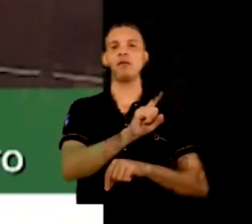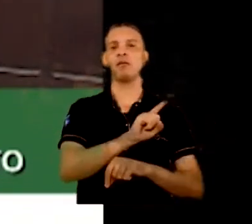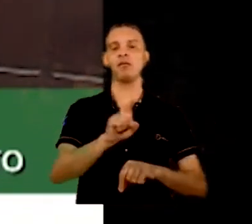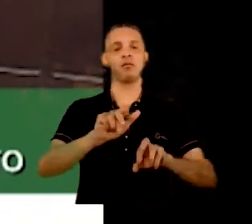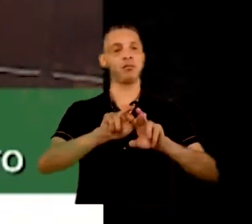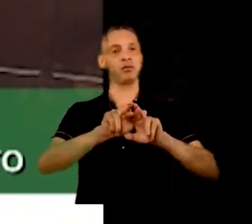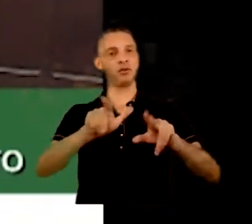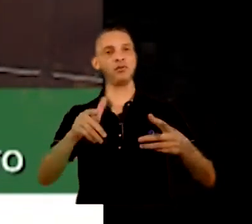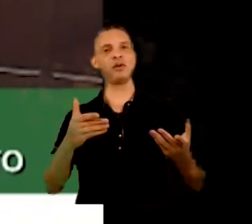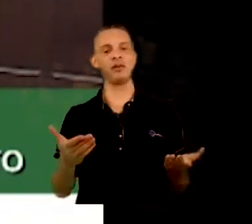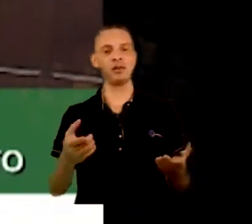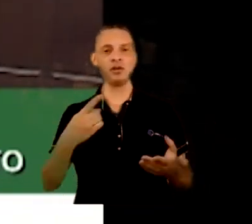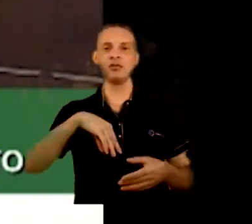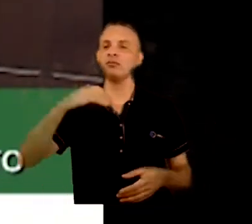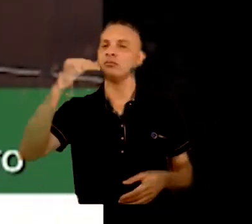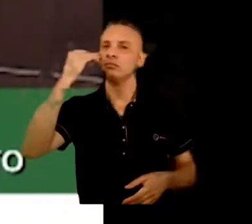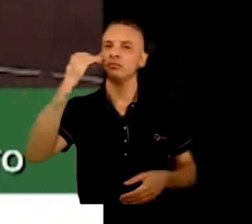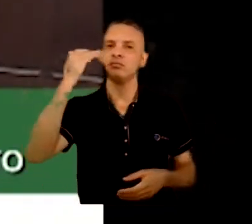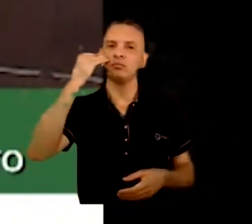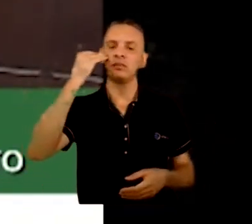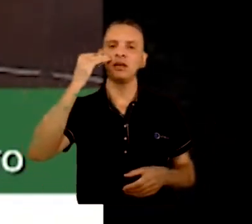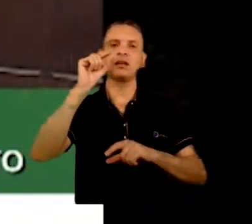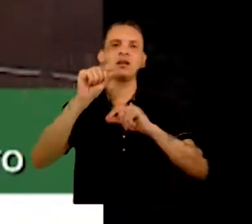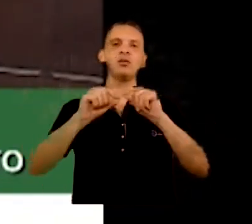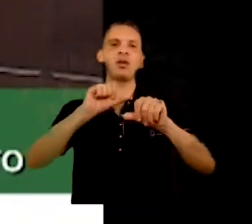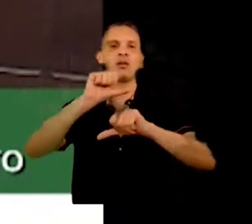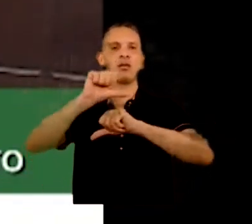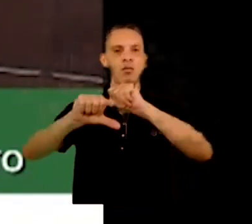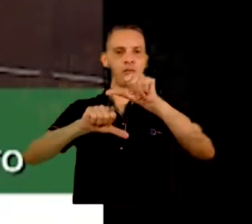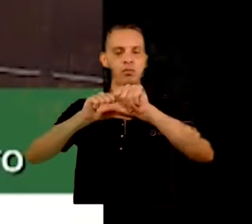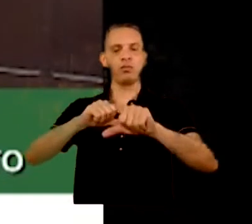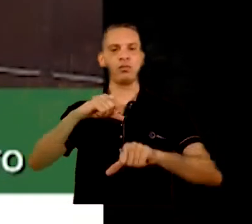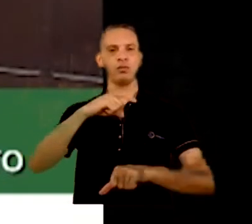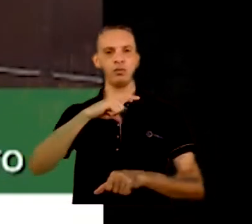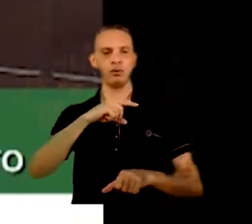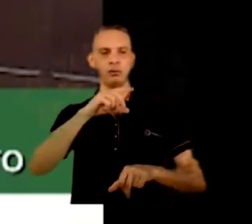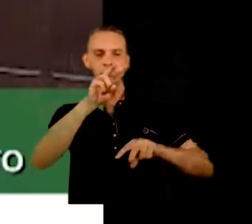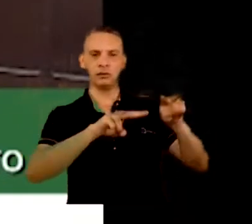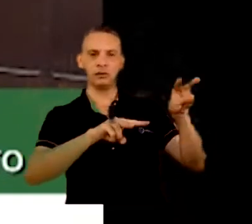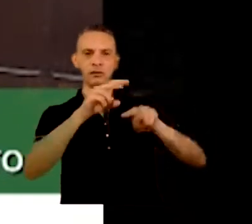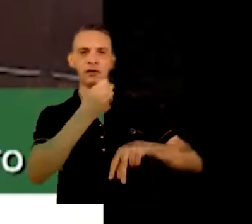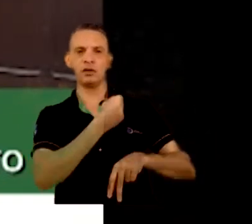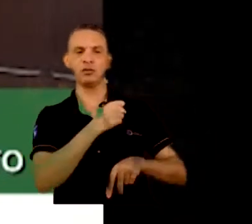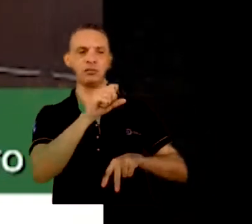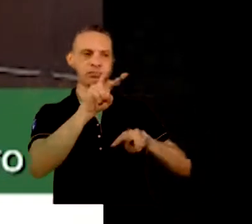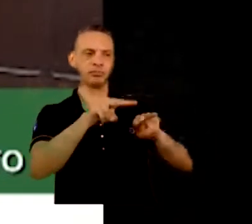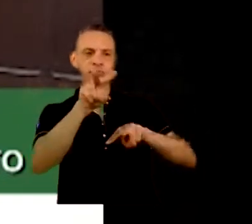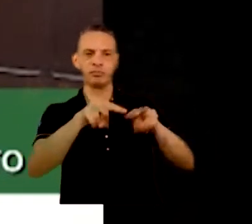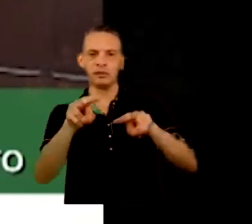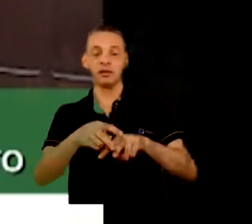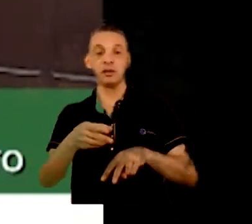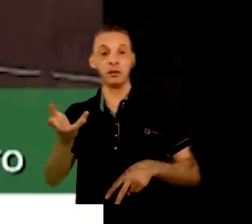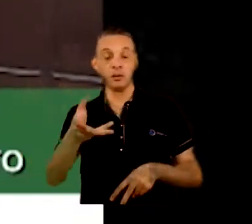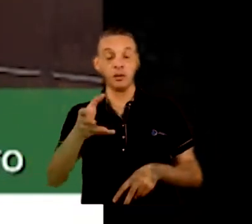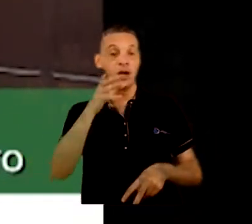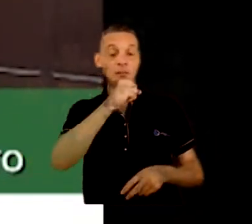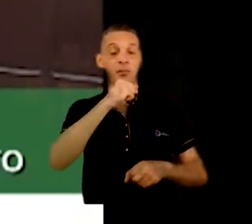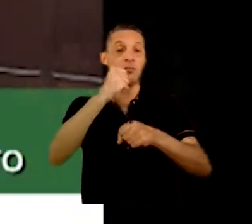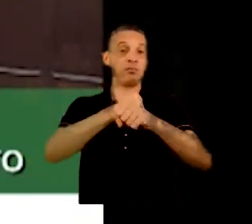fazer com que ela ande o mais rápido possível. Nós demonstramos com números que nós aceleramos o ritmo das obras civis.